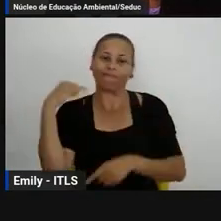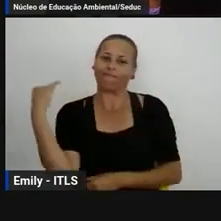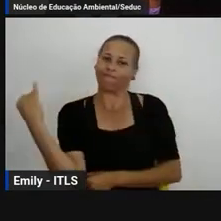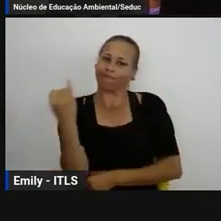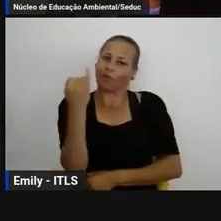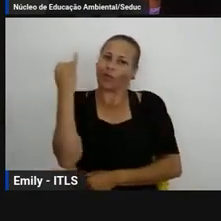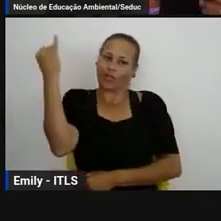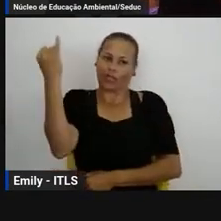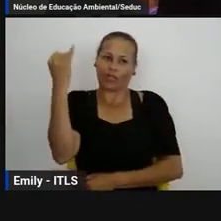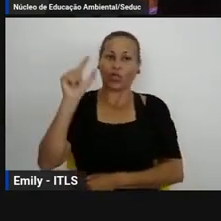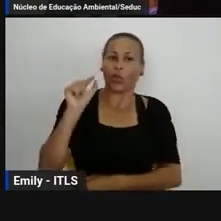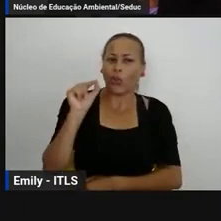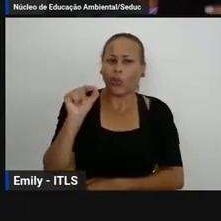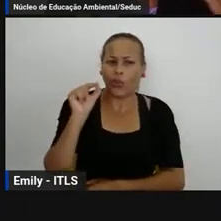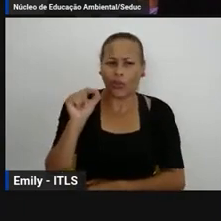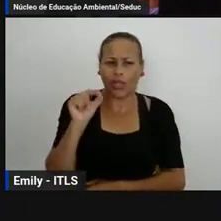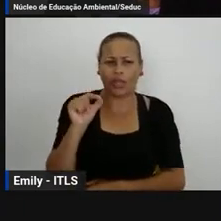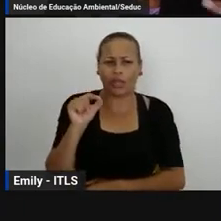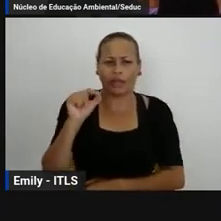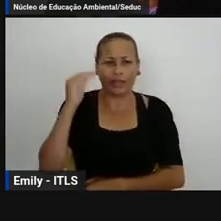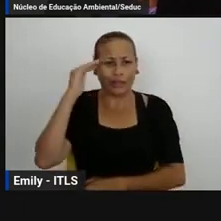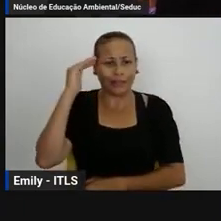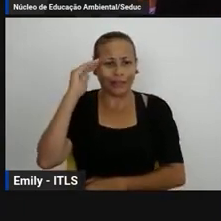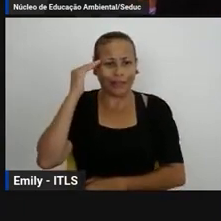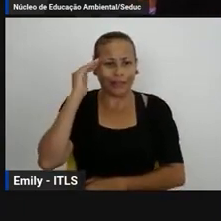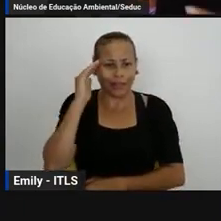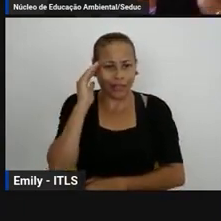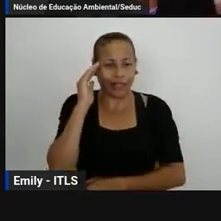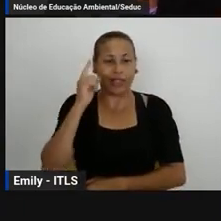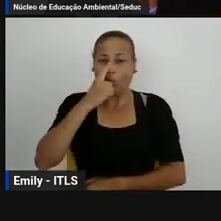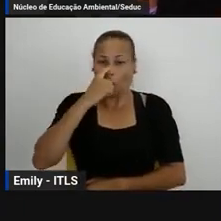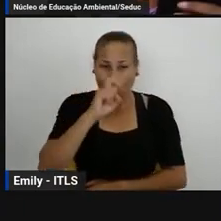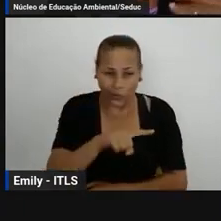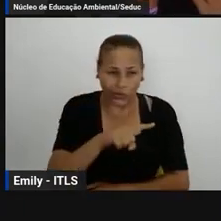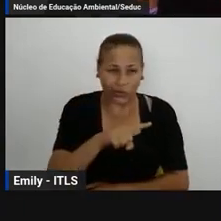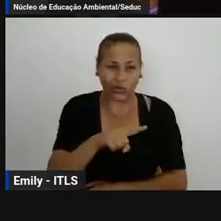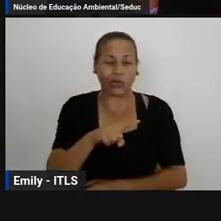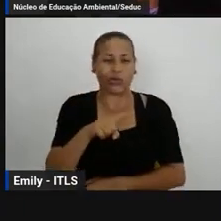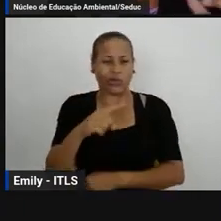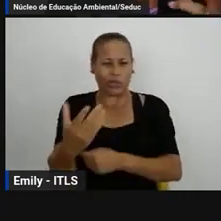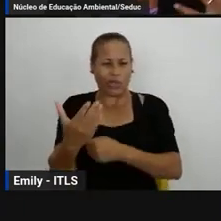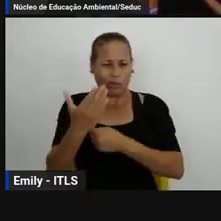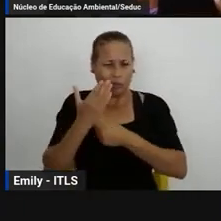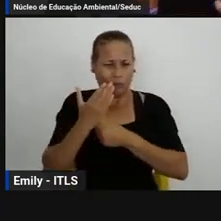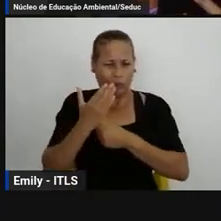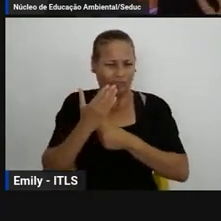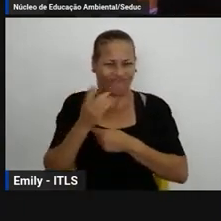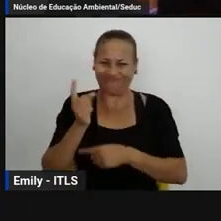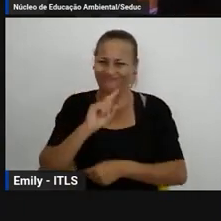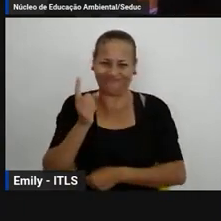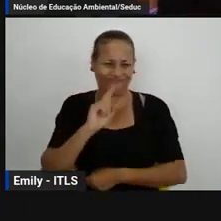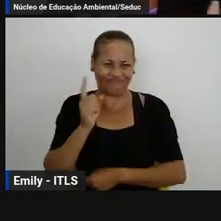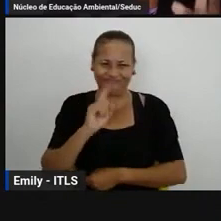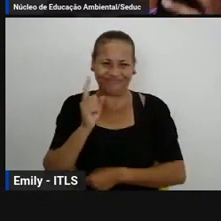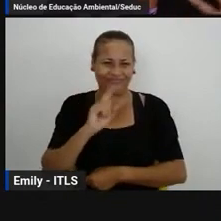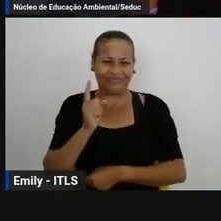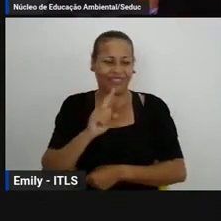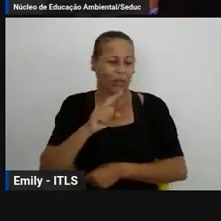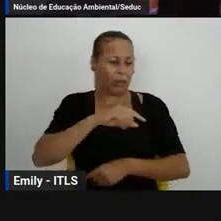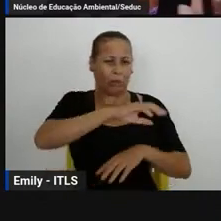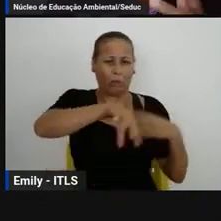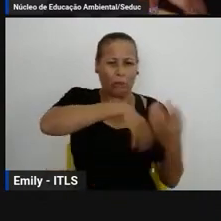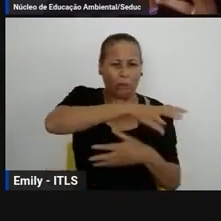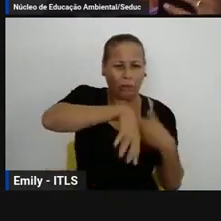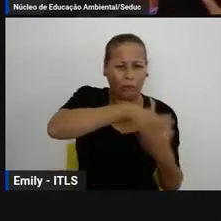é pertinente foi muito pertinente o envolvimento da comunidade escolar então os projetos ambientais sem poder